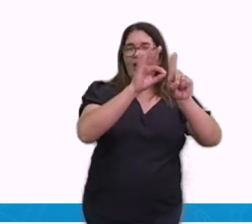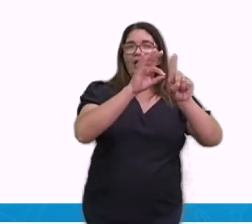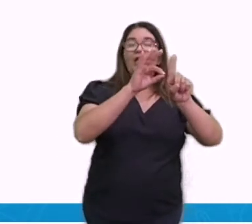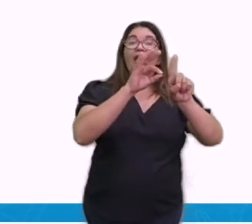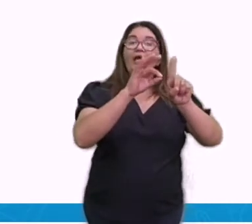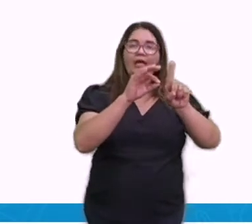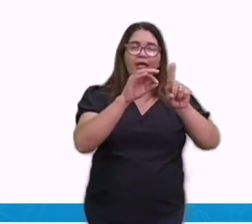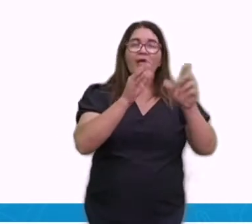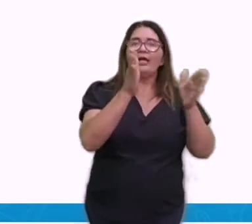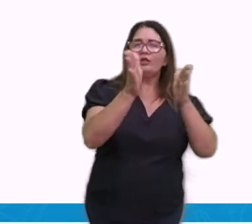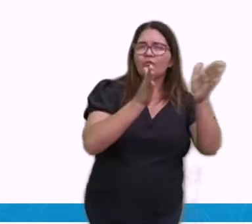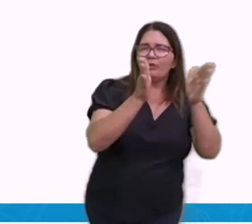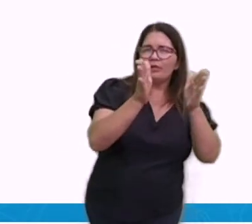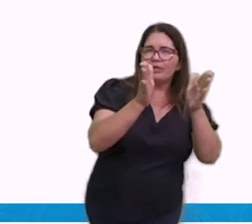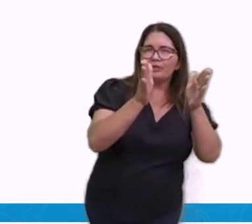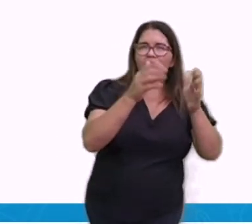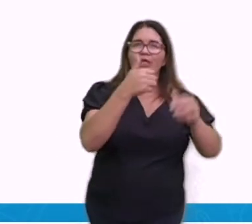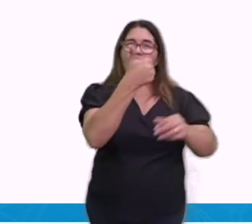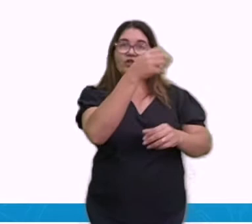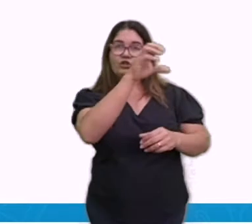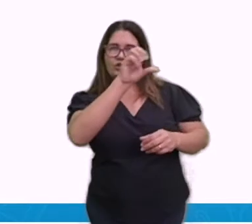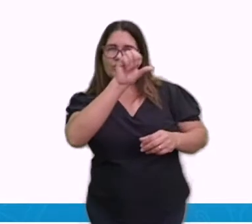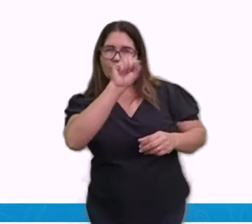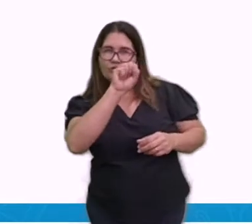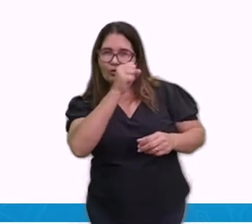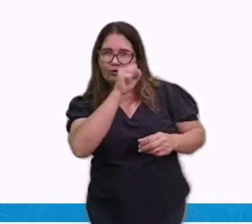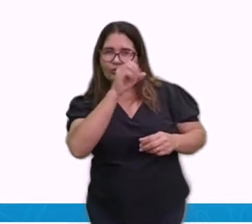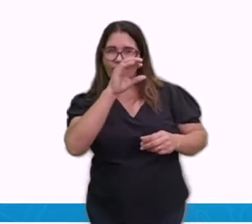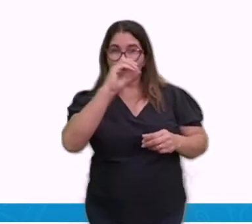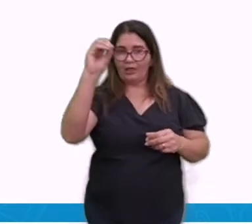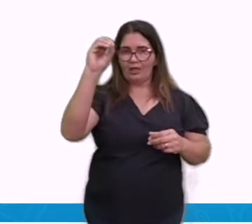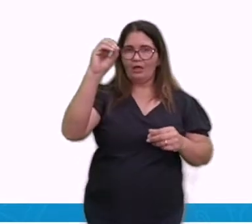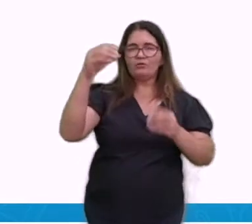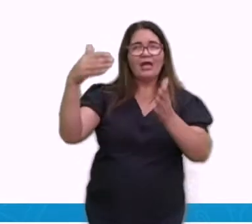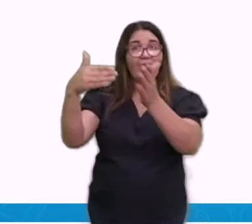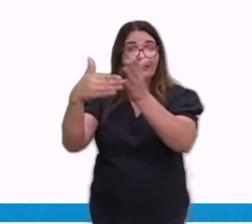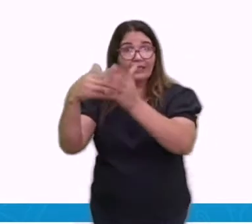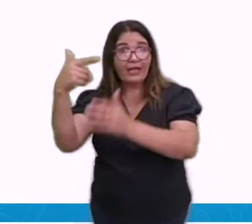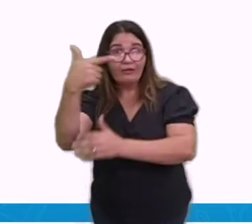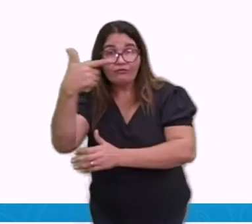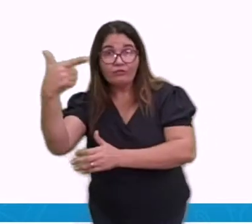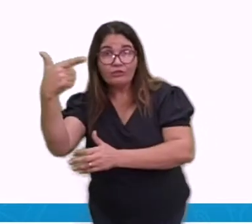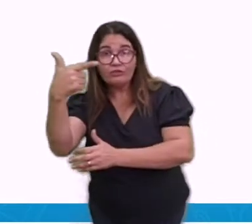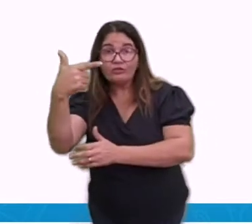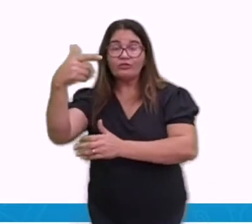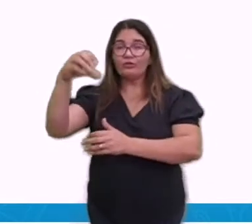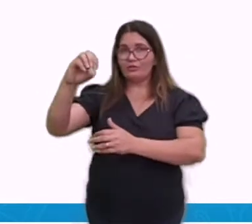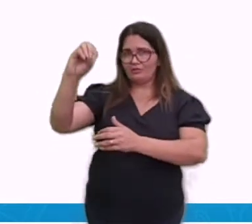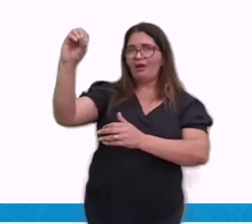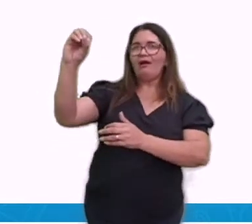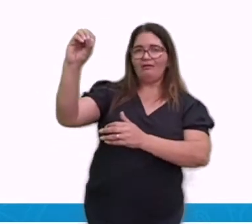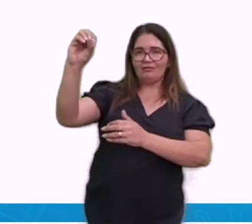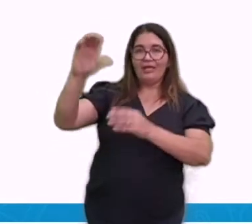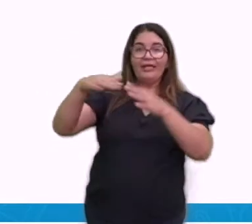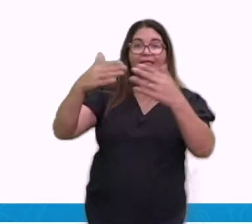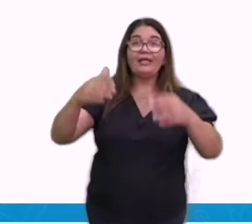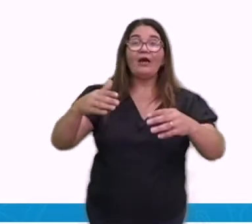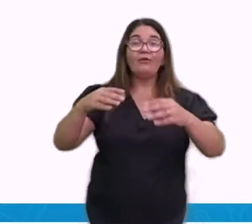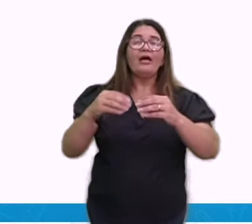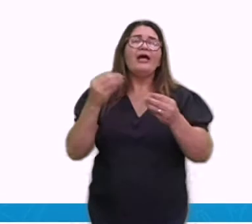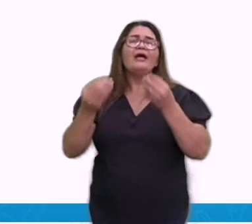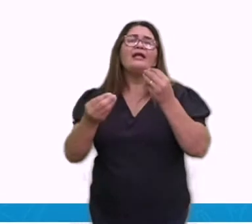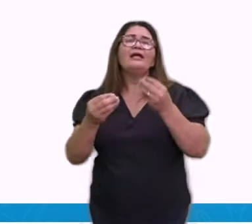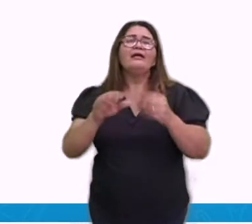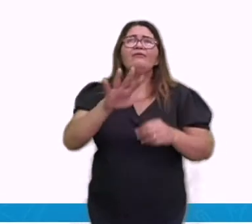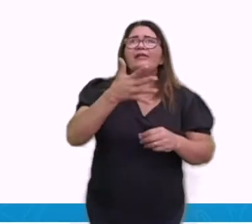É a mais baixa nas áreas. Mais baixa. Nas áreas baixas. mais altas nos relevos. Então ela